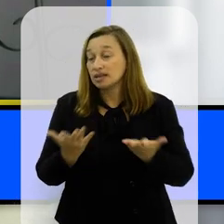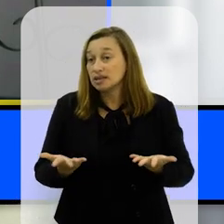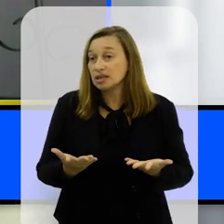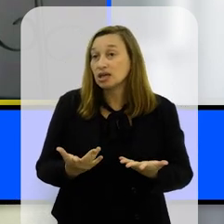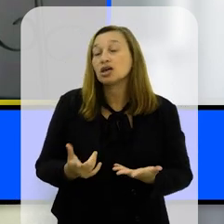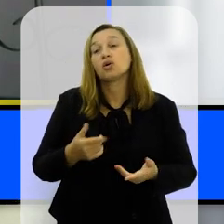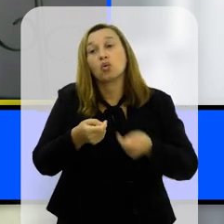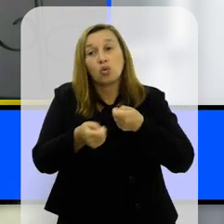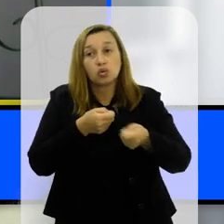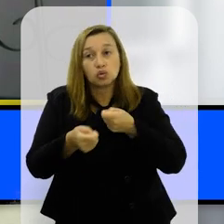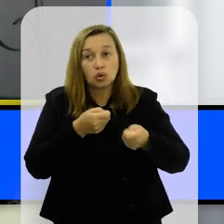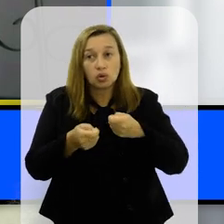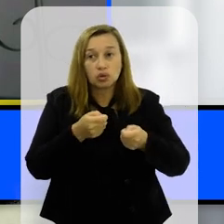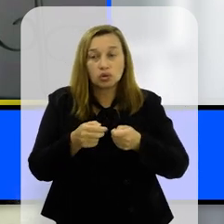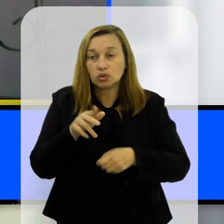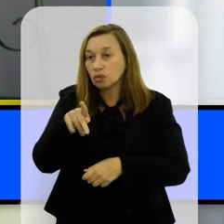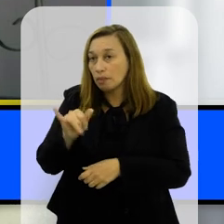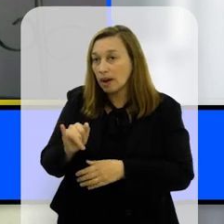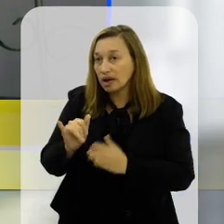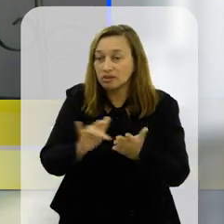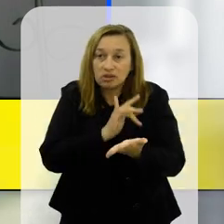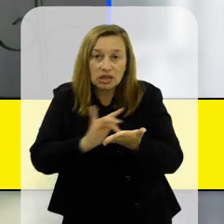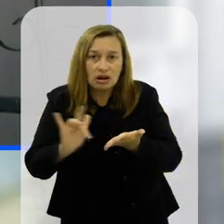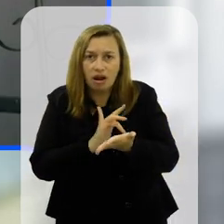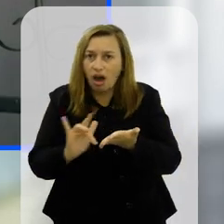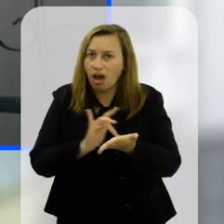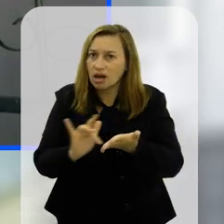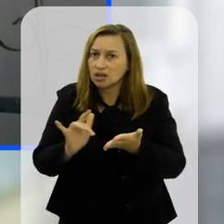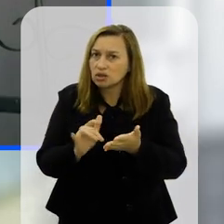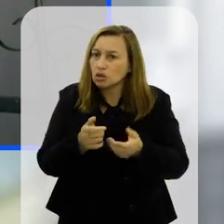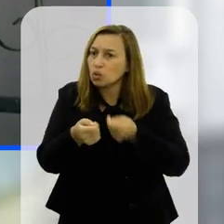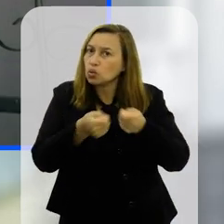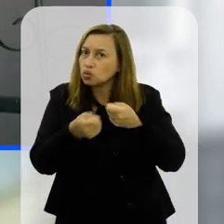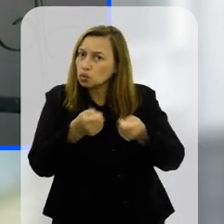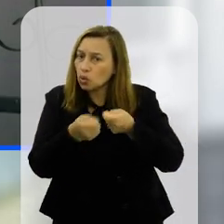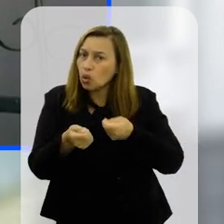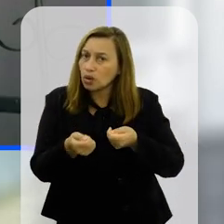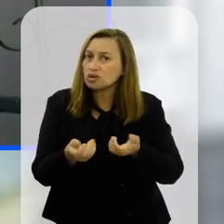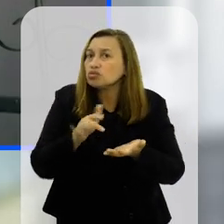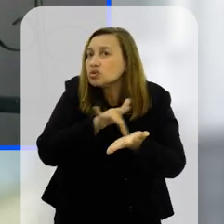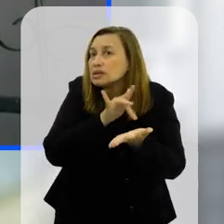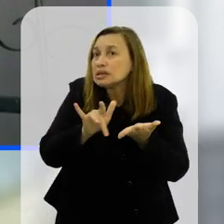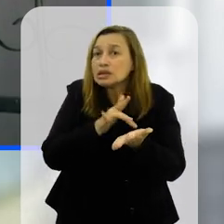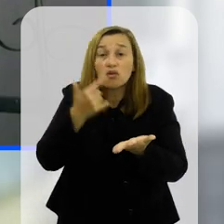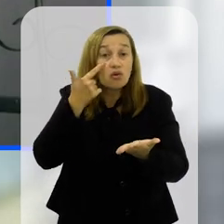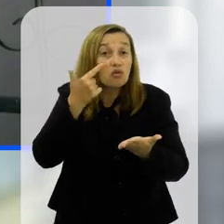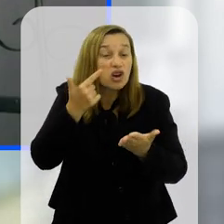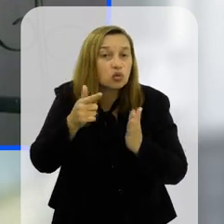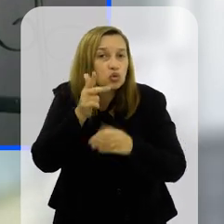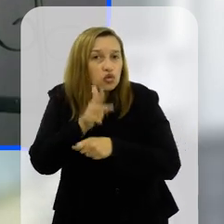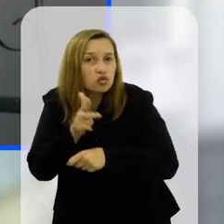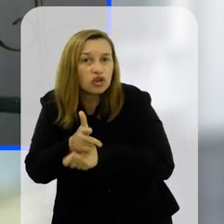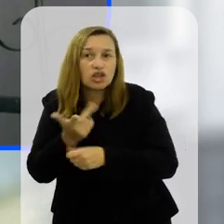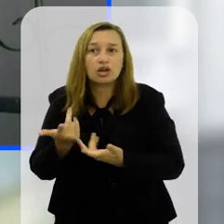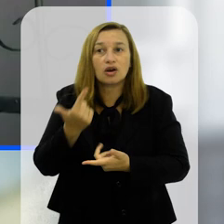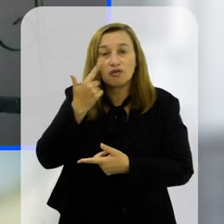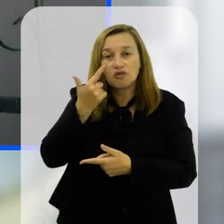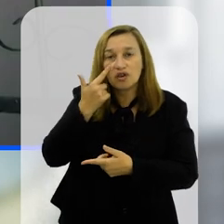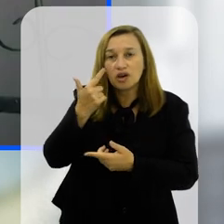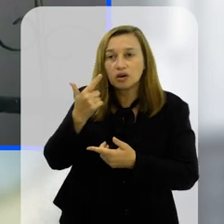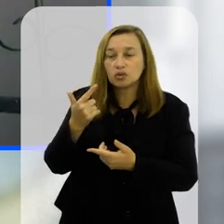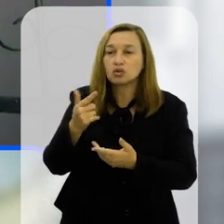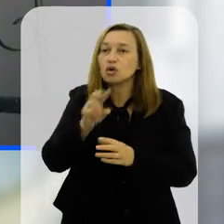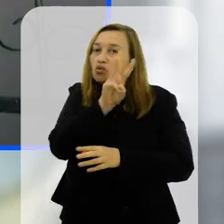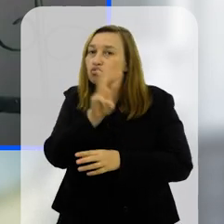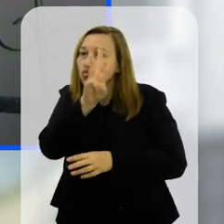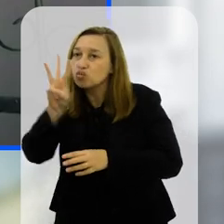É... Eu tenho controle dos pais no meu celular eles não acessam qualquer tipo de conteúdo eu fico de olho eu nos vídeos fico de olho nas